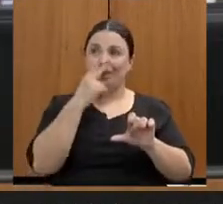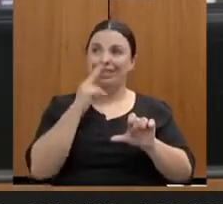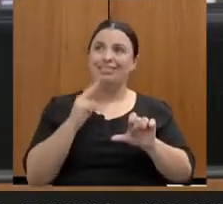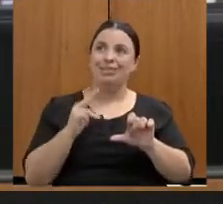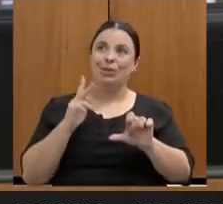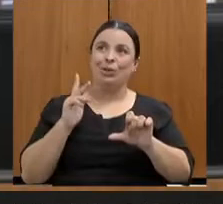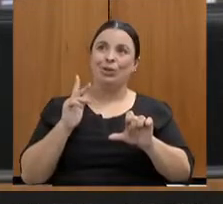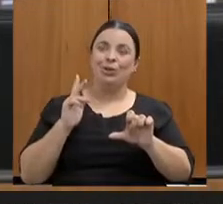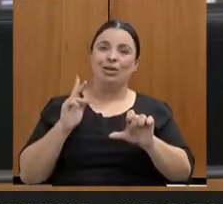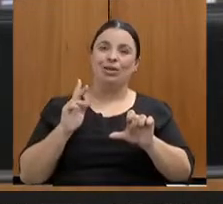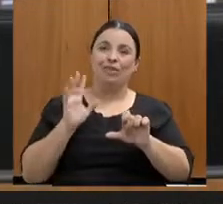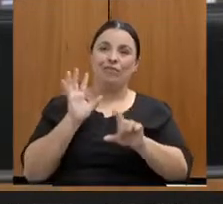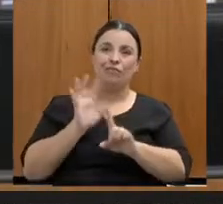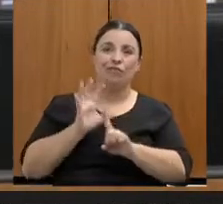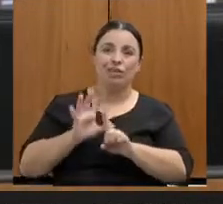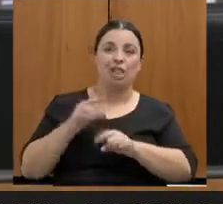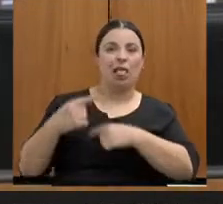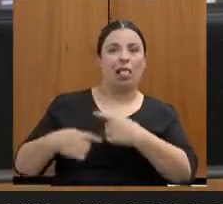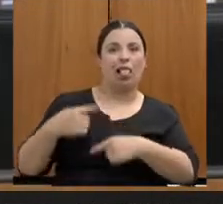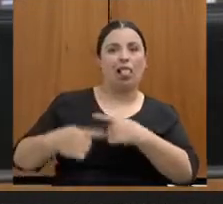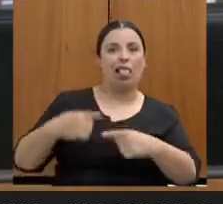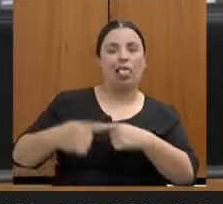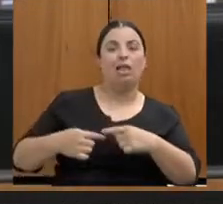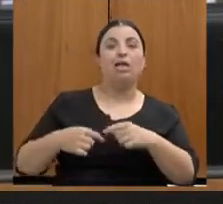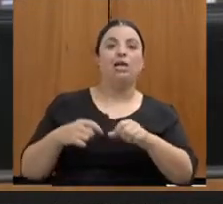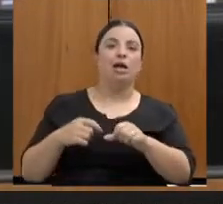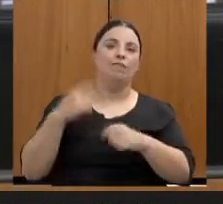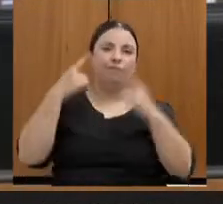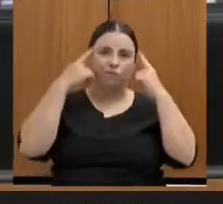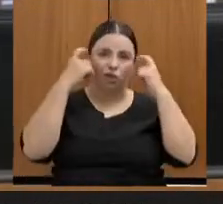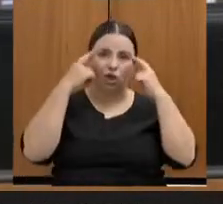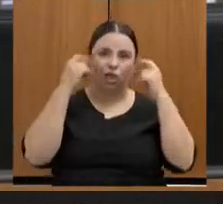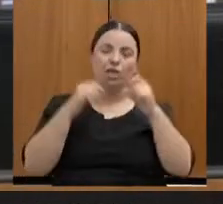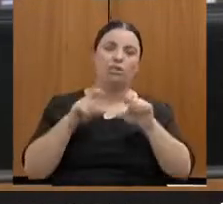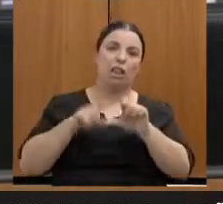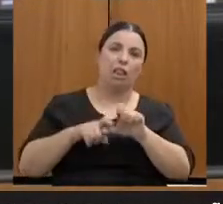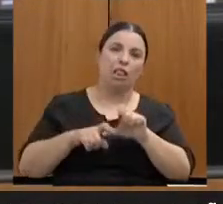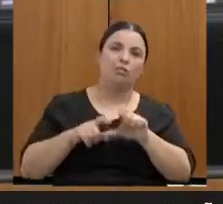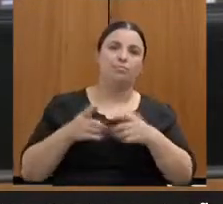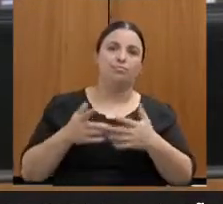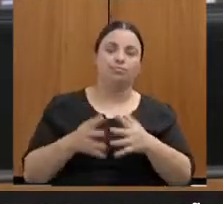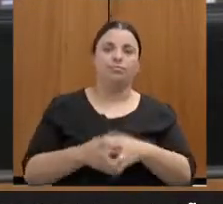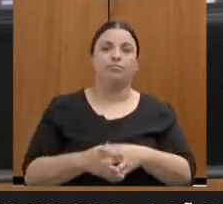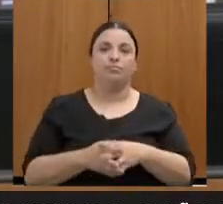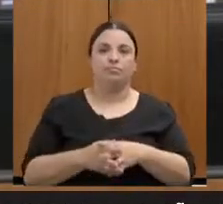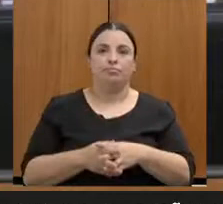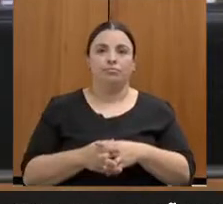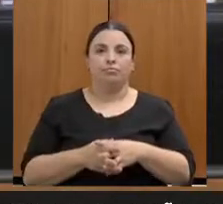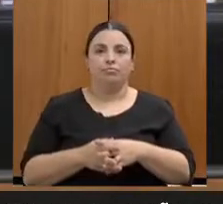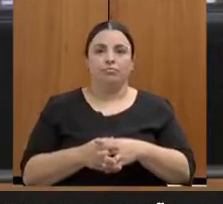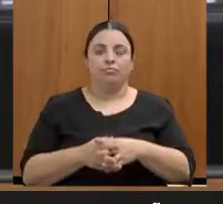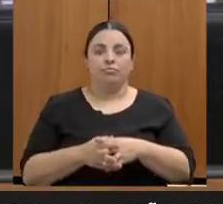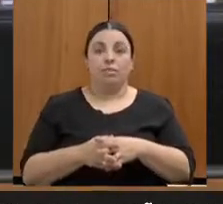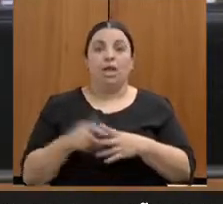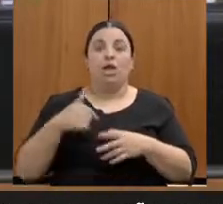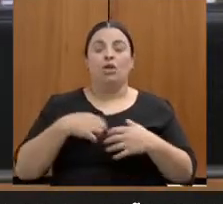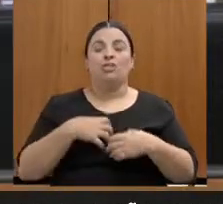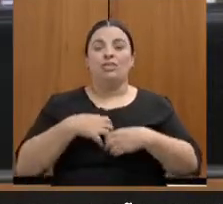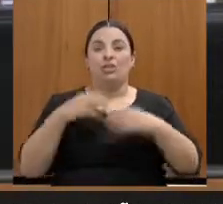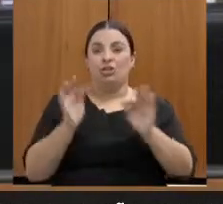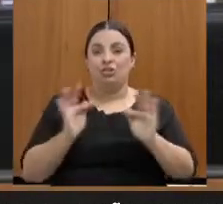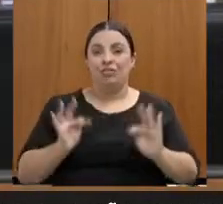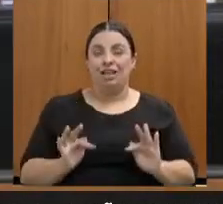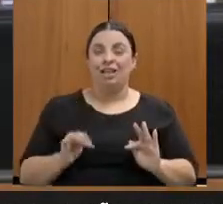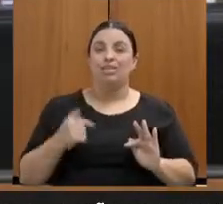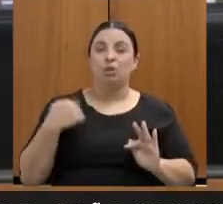aproveitando o gancho aqui, eu quero dizer que eu me sinto bastante feliz, satisfeita de saber que o nosso mandato traz todas essas contribuições